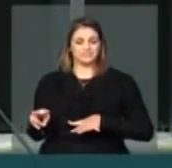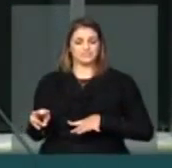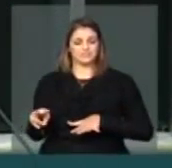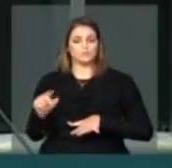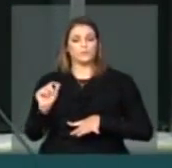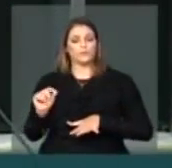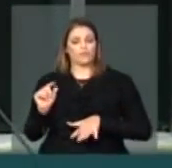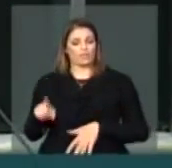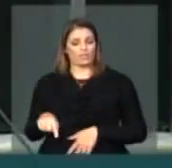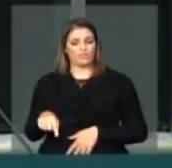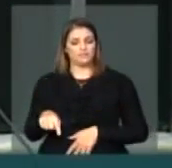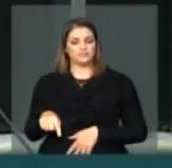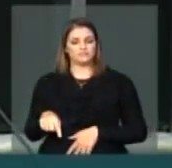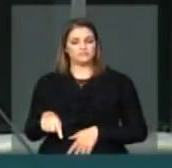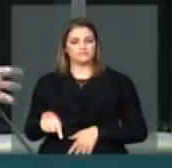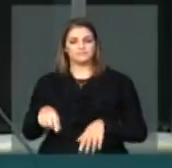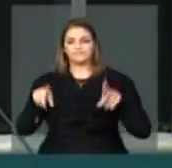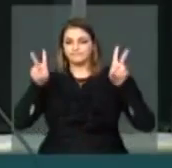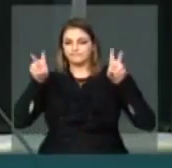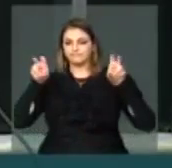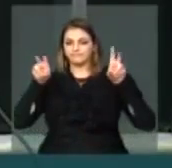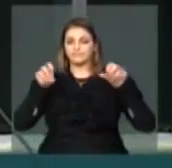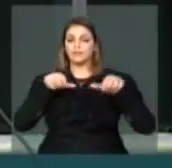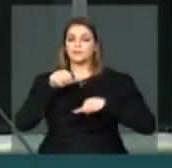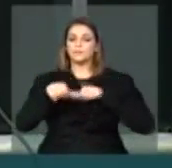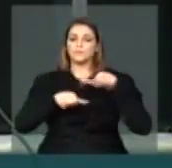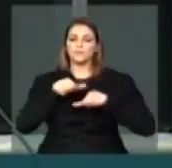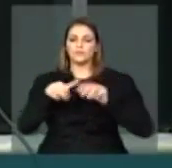política, e começando mal.